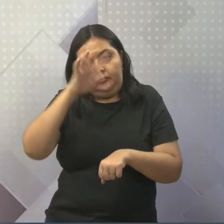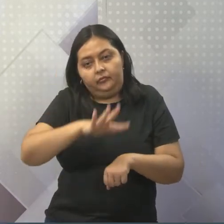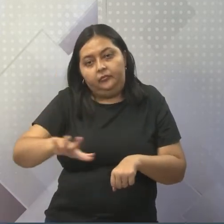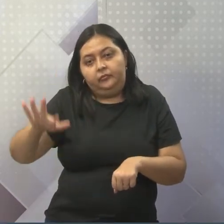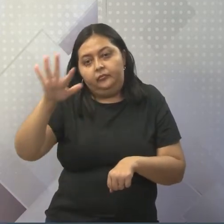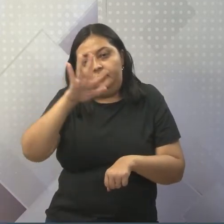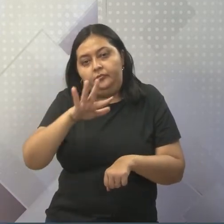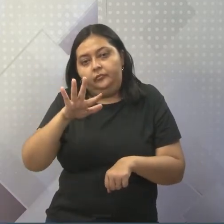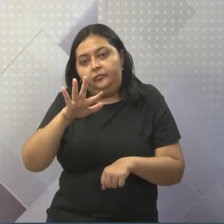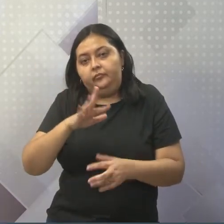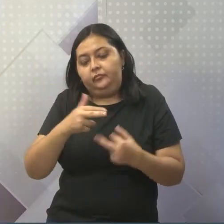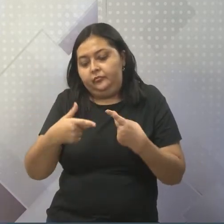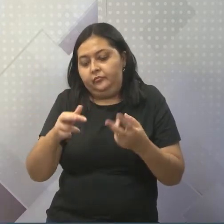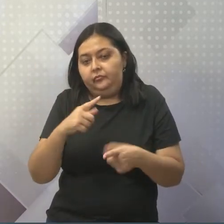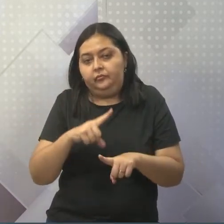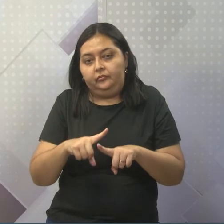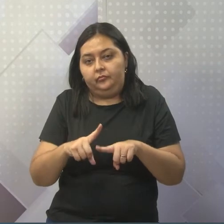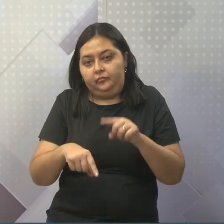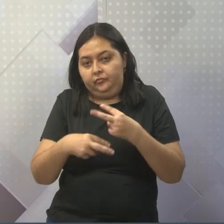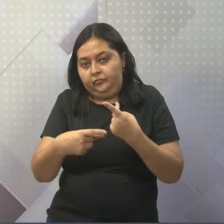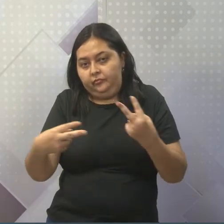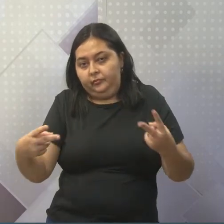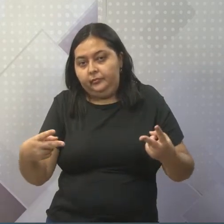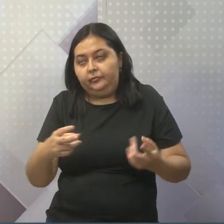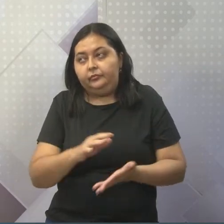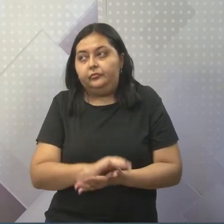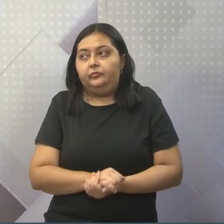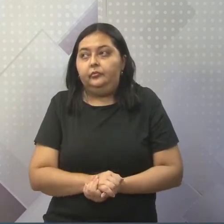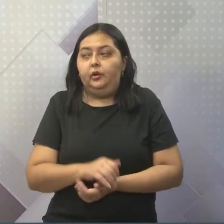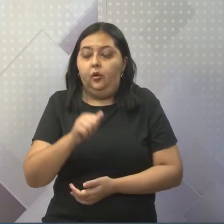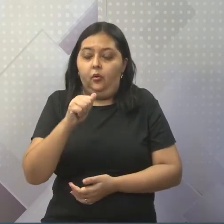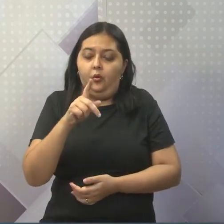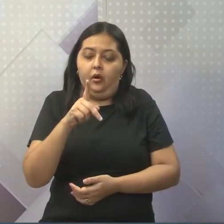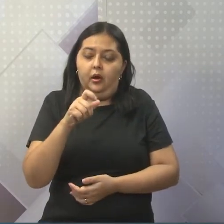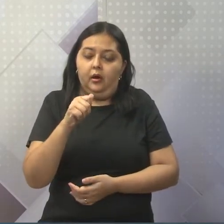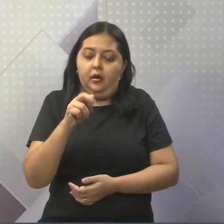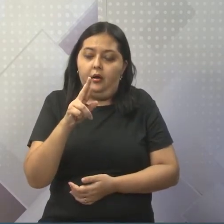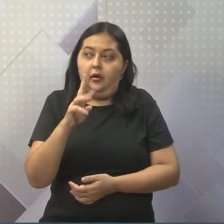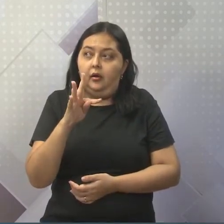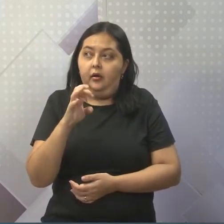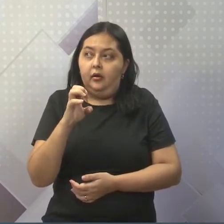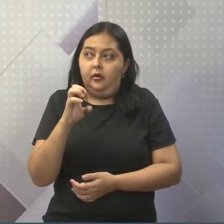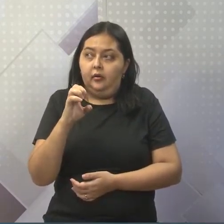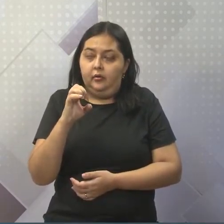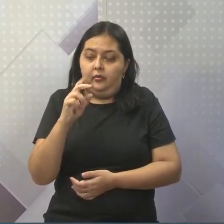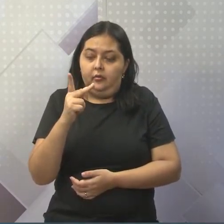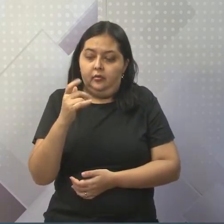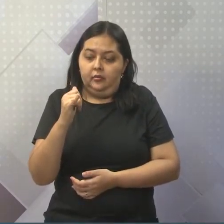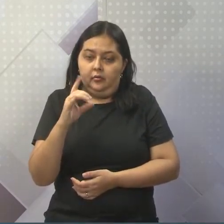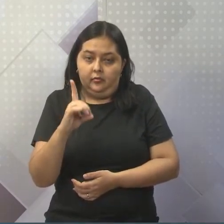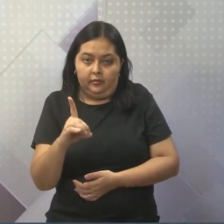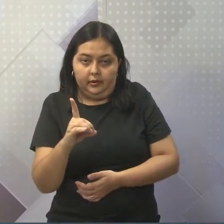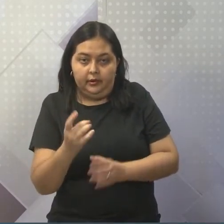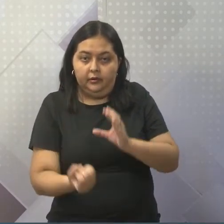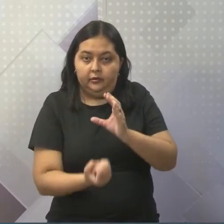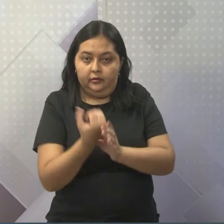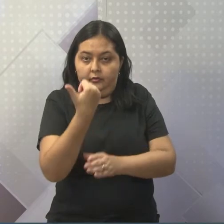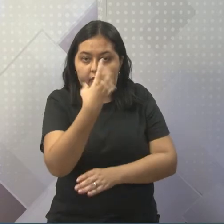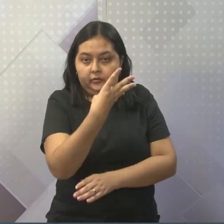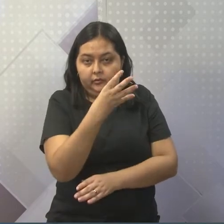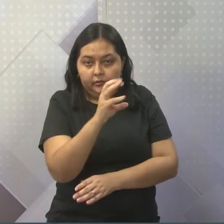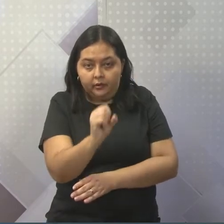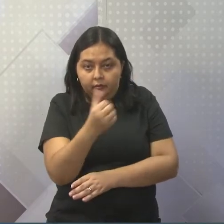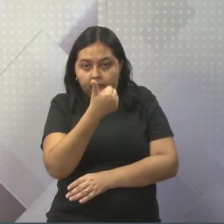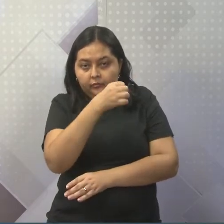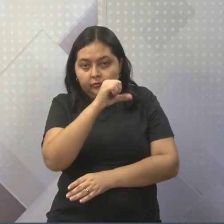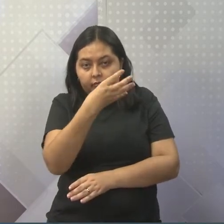E quero ressaltar aqui também o seguinte, que o apartheid não surgiu em 1948, ele já existia nos anos de 1910, ele